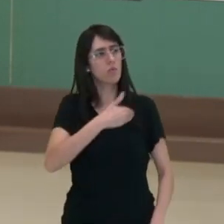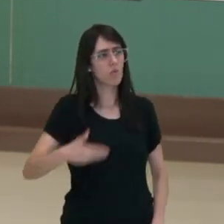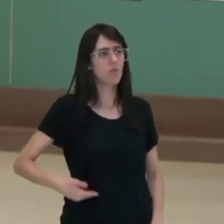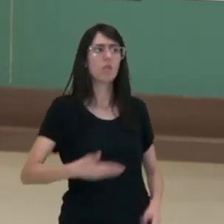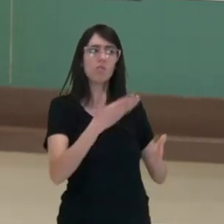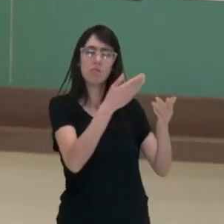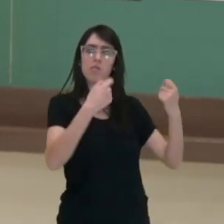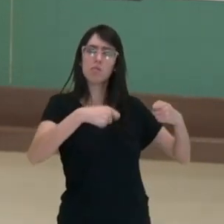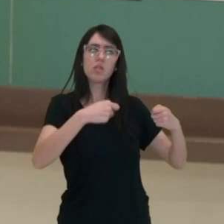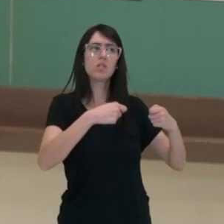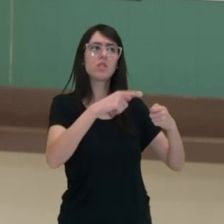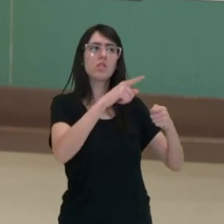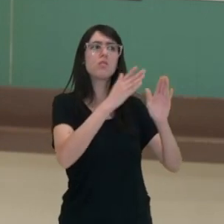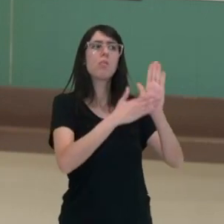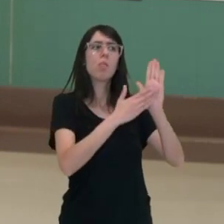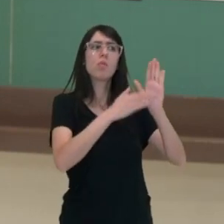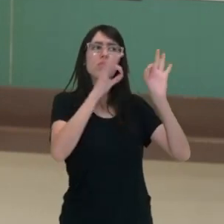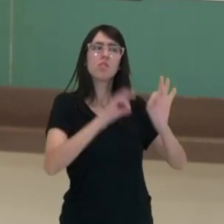direitos.